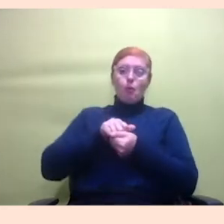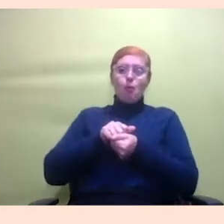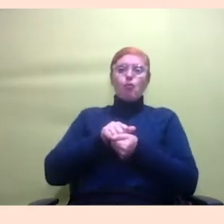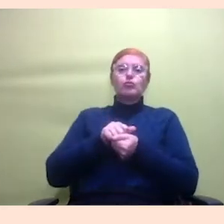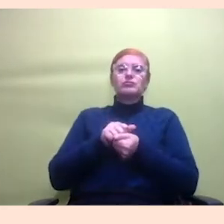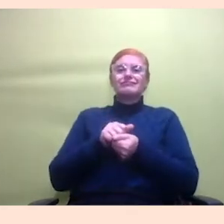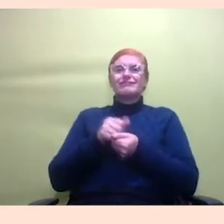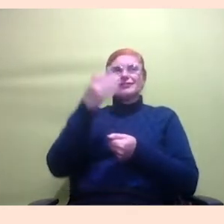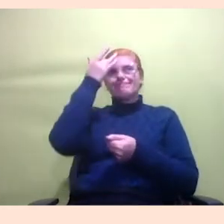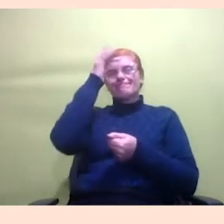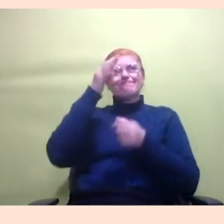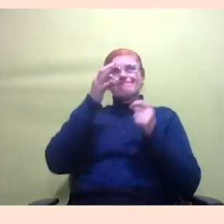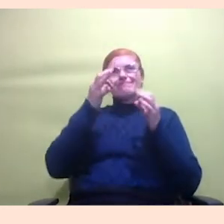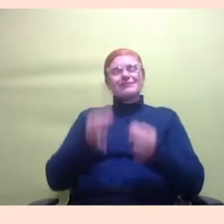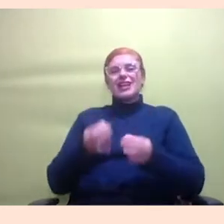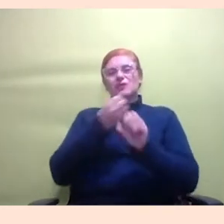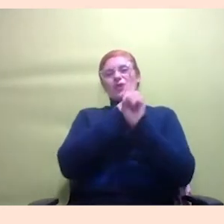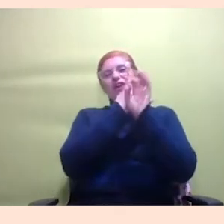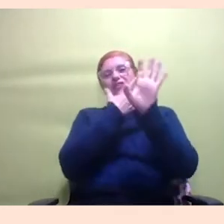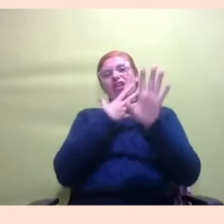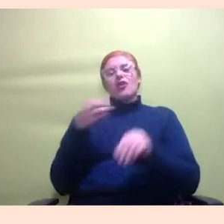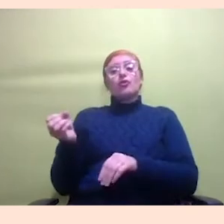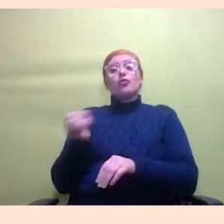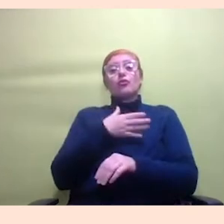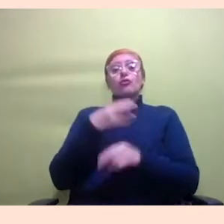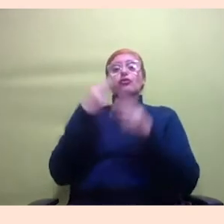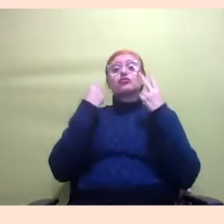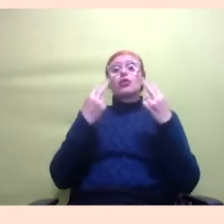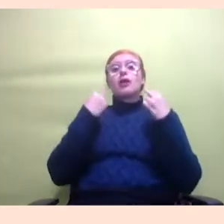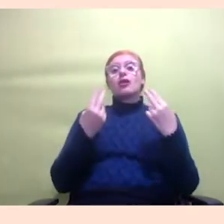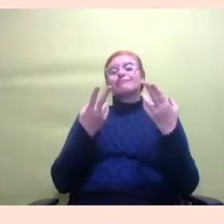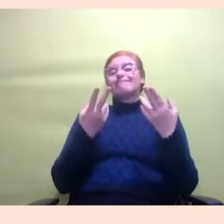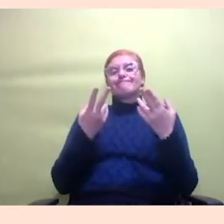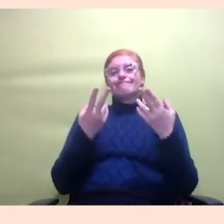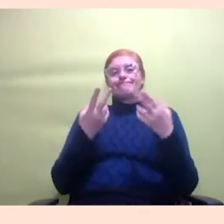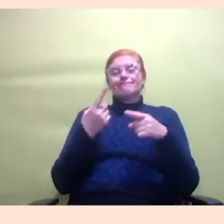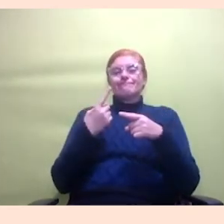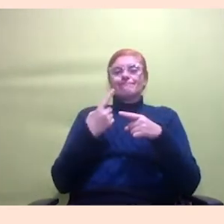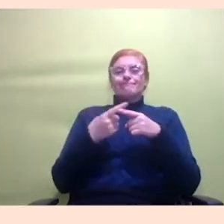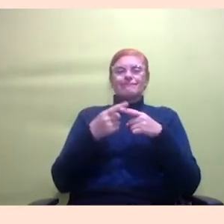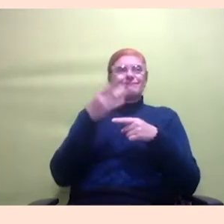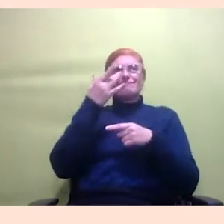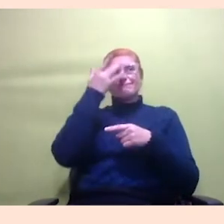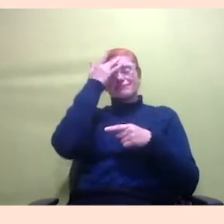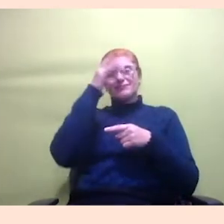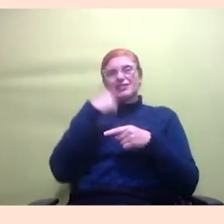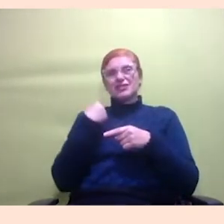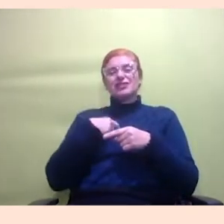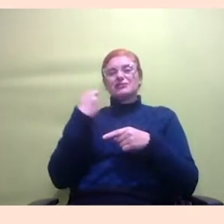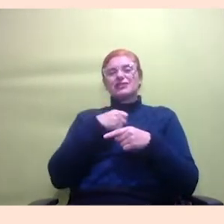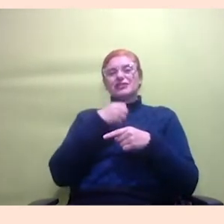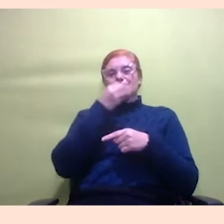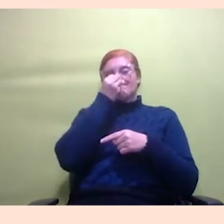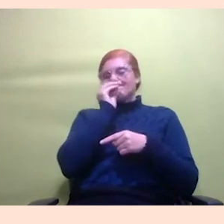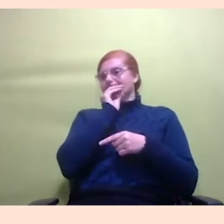que o EAD é o novo normal ou se a gente deveria um pouco rejeitar isso né para mim é uma questão meio